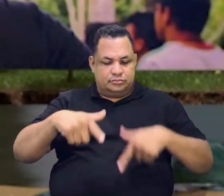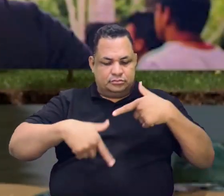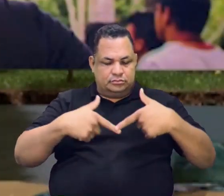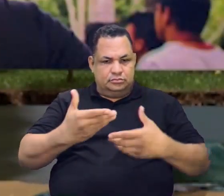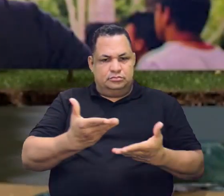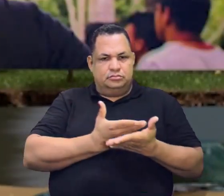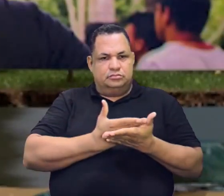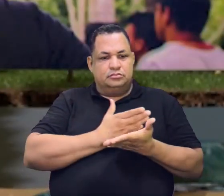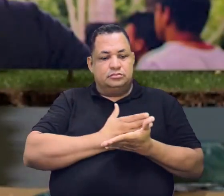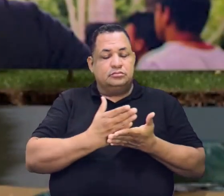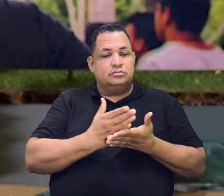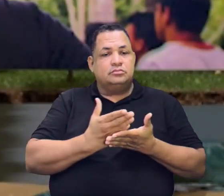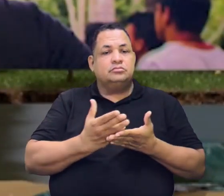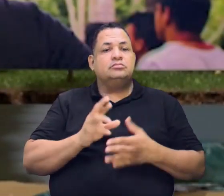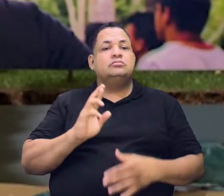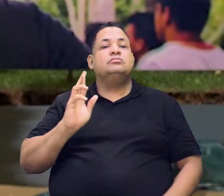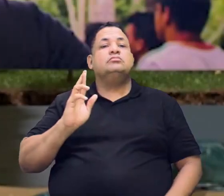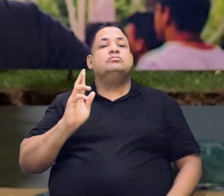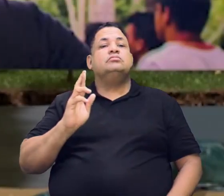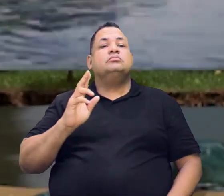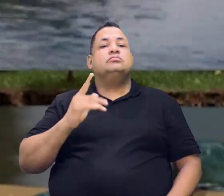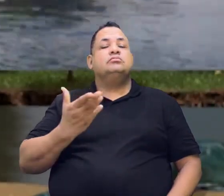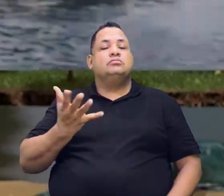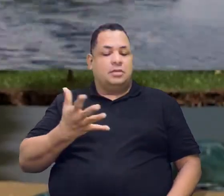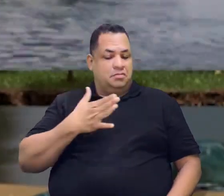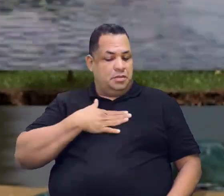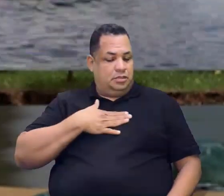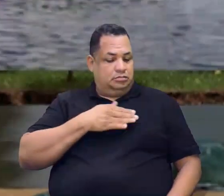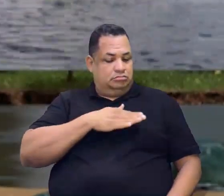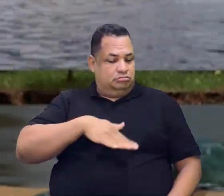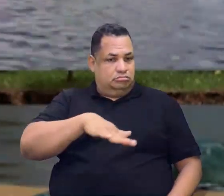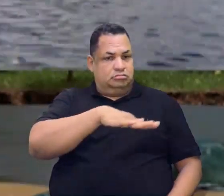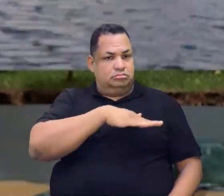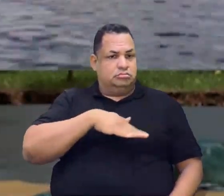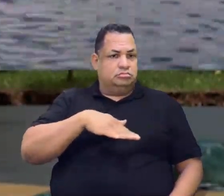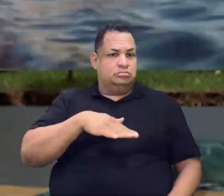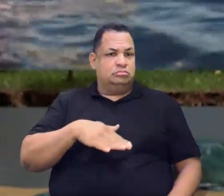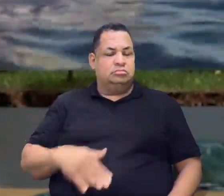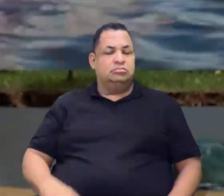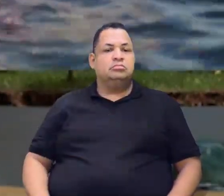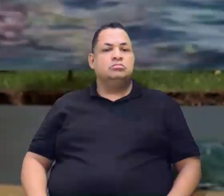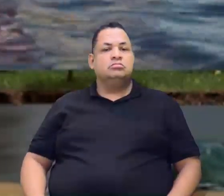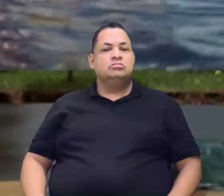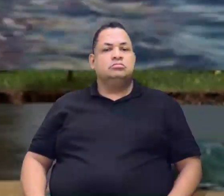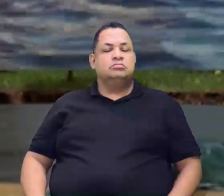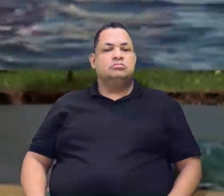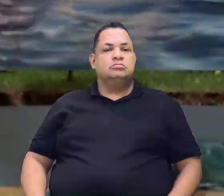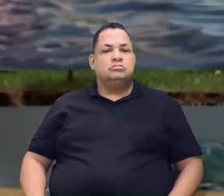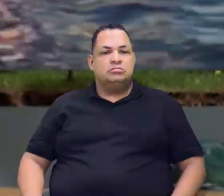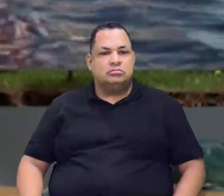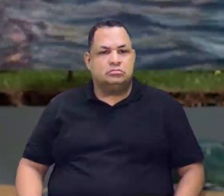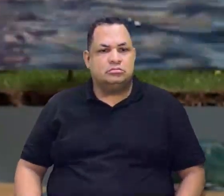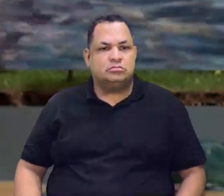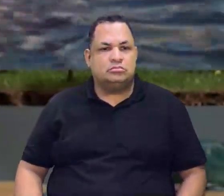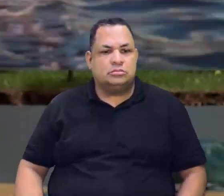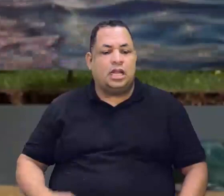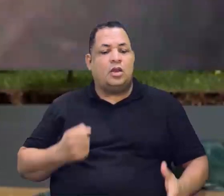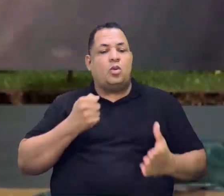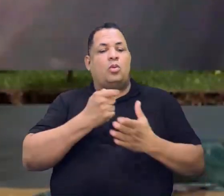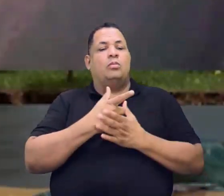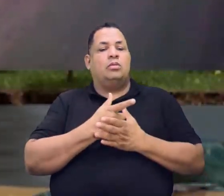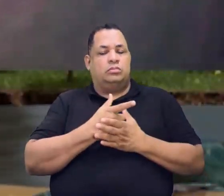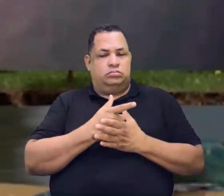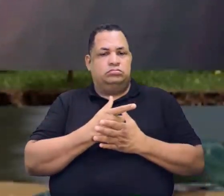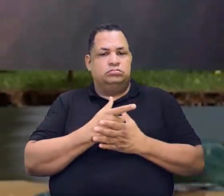começar a garimpar, ei, quem mandou tu garimpar? Essa aqui é minha? Ele arrendou aquela terra. Ele comprou aquela